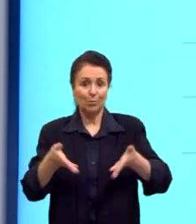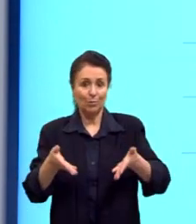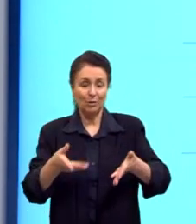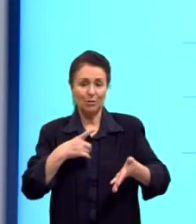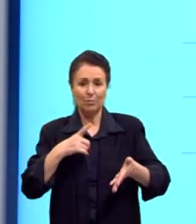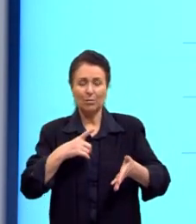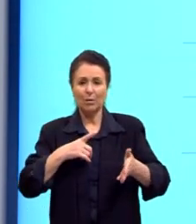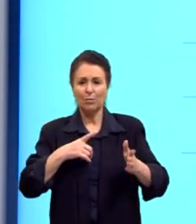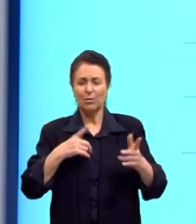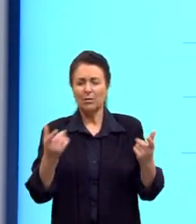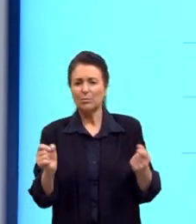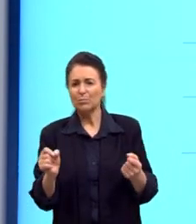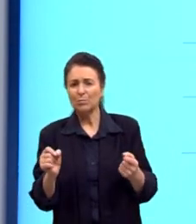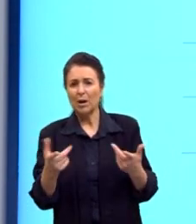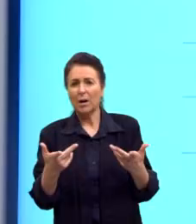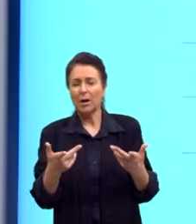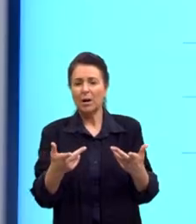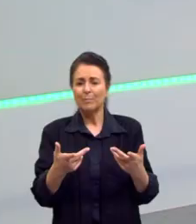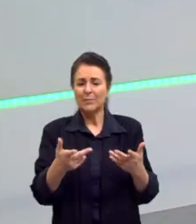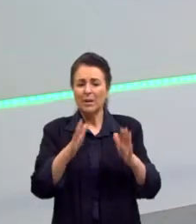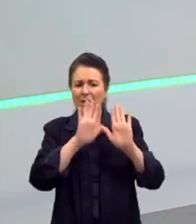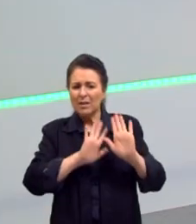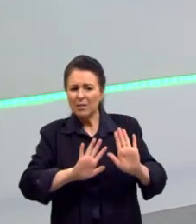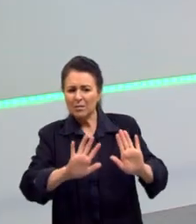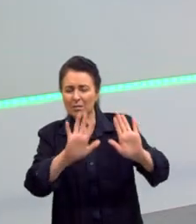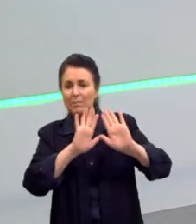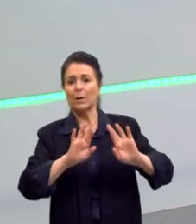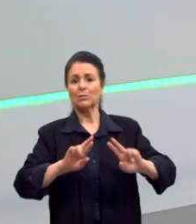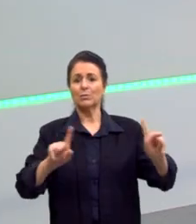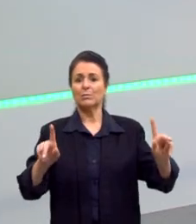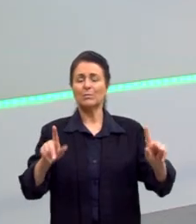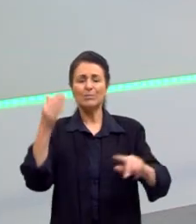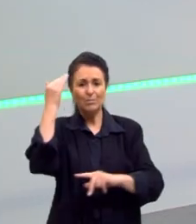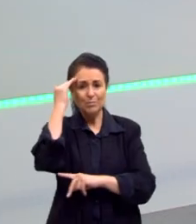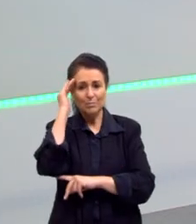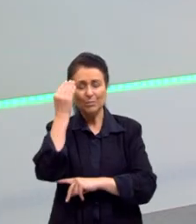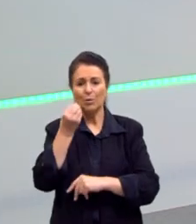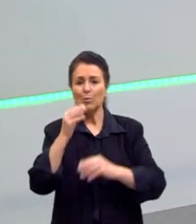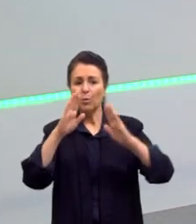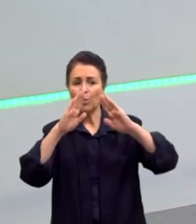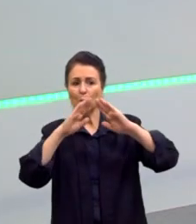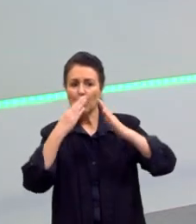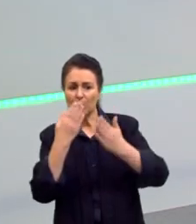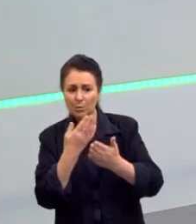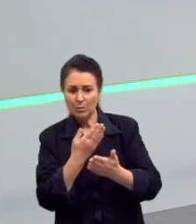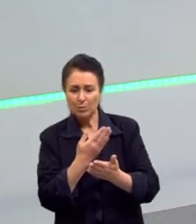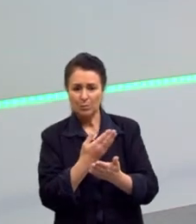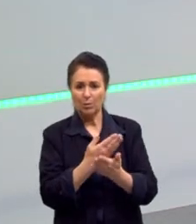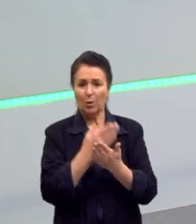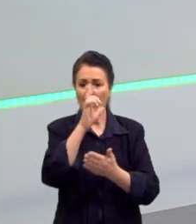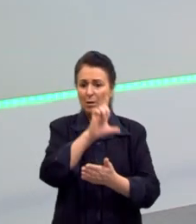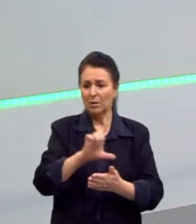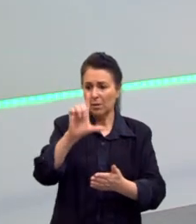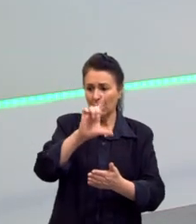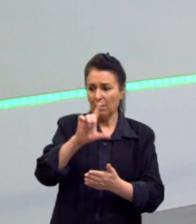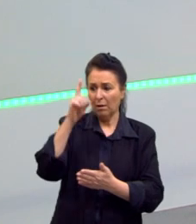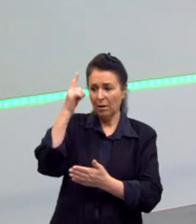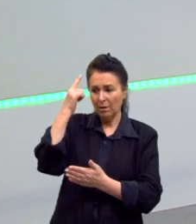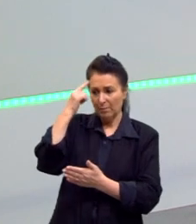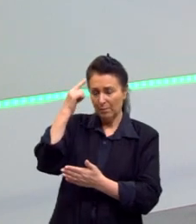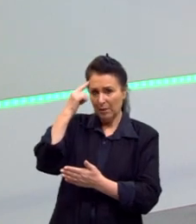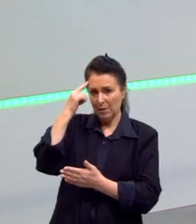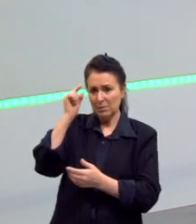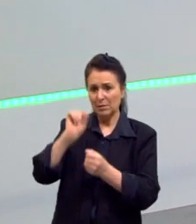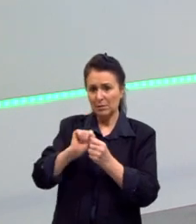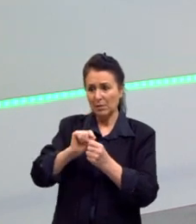pequeno quadro que eu acho que dá para analisar bem. E dá para entender como uma escola pensa e como a outra pensa. E a